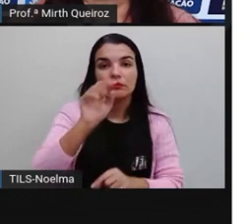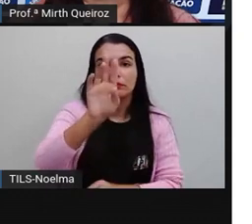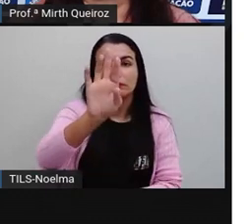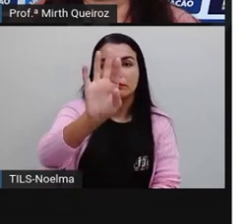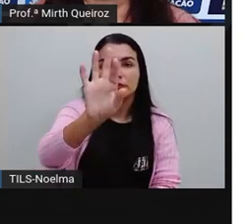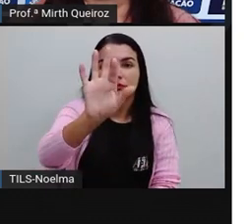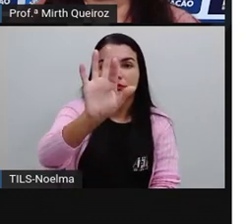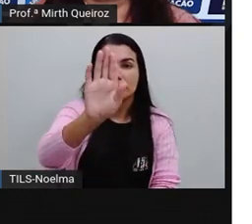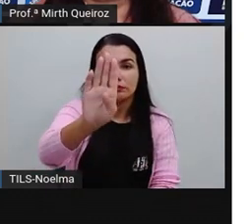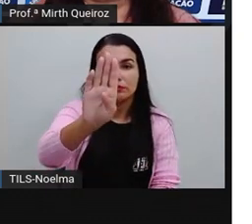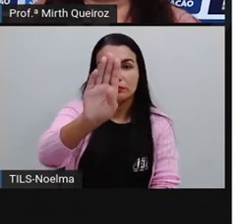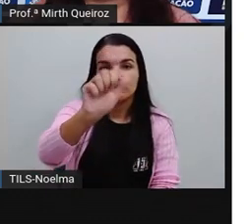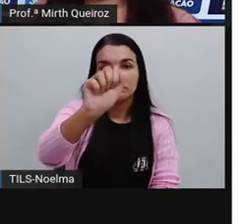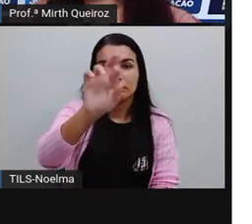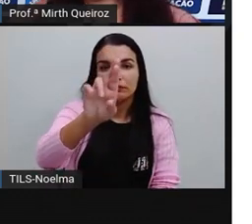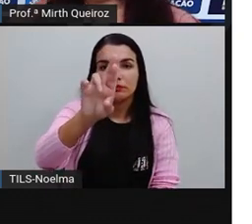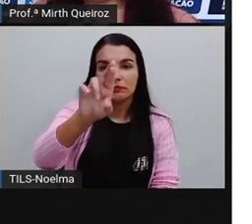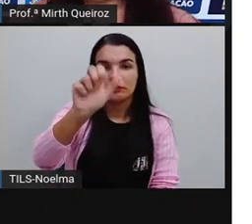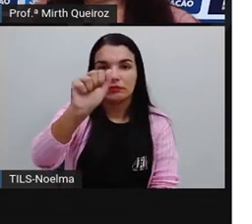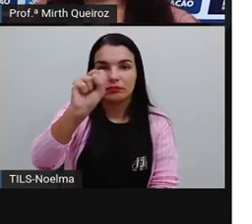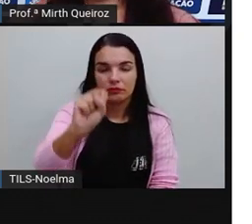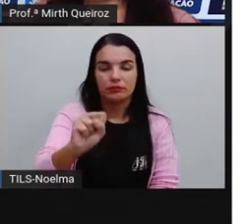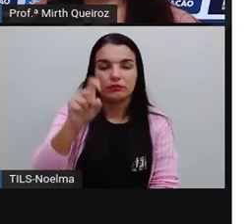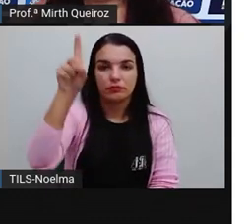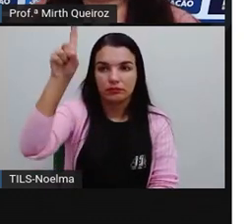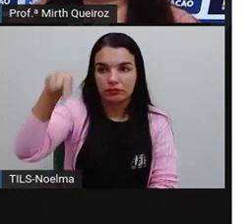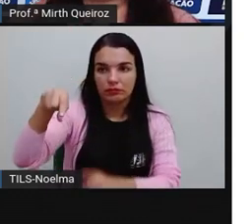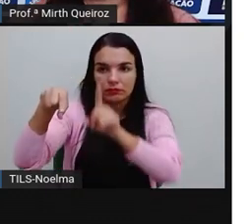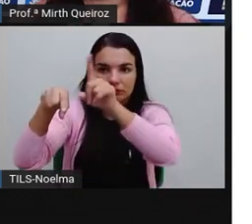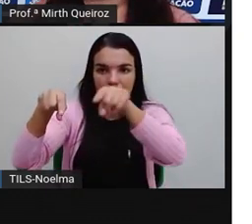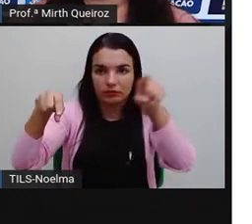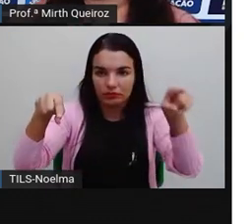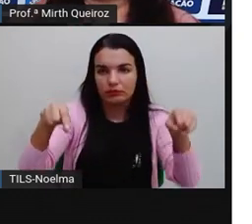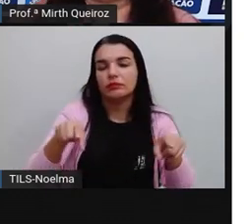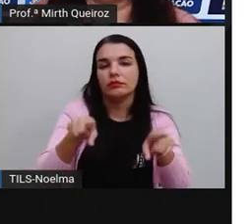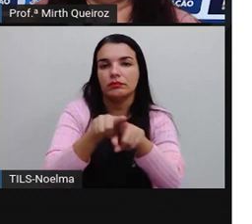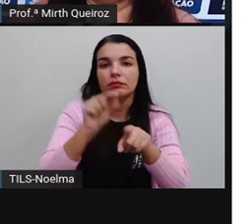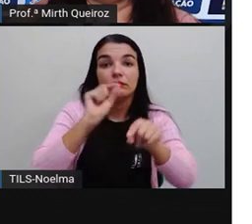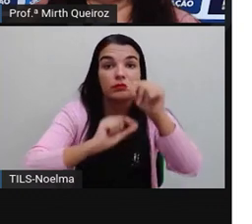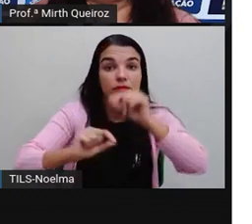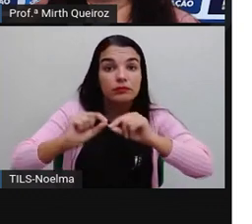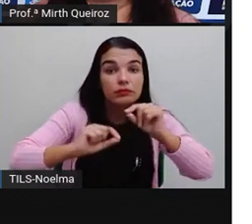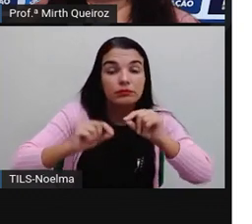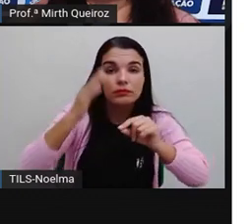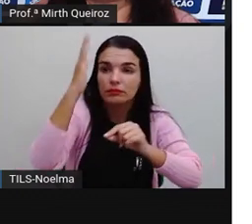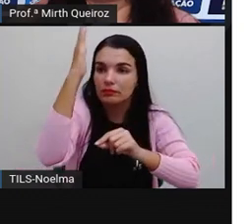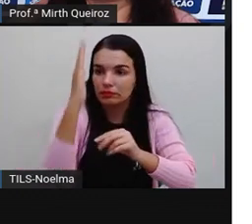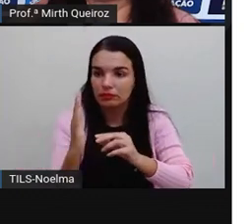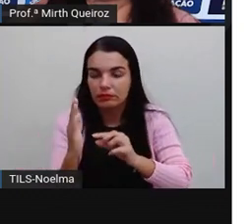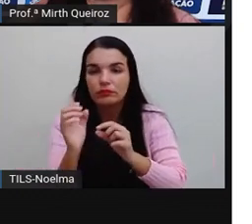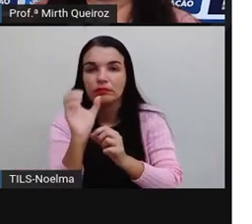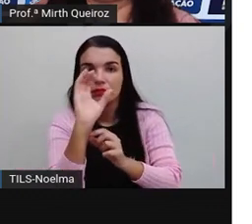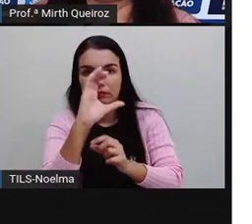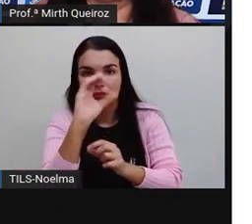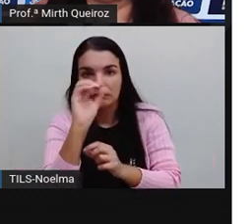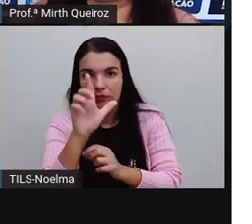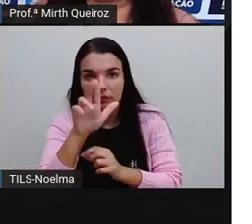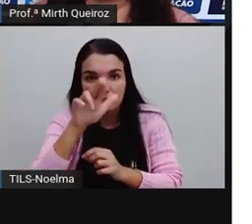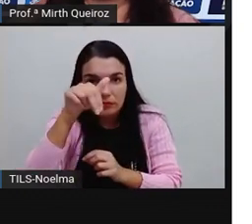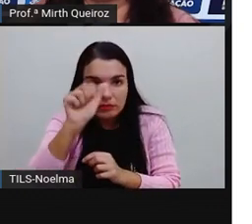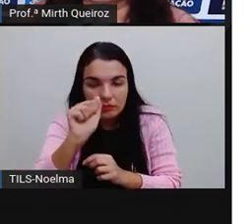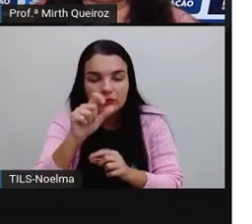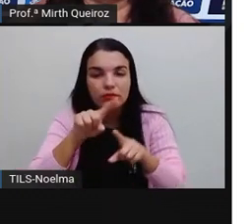Onde nós temos umas barrinhas, né? Essas barras que estão aí na